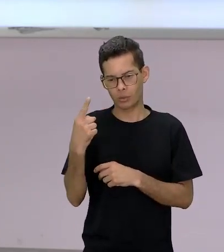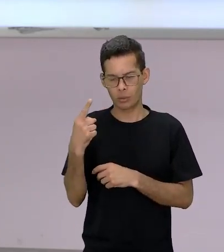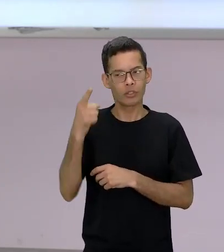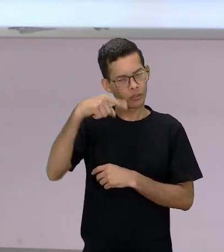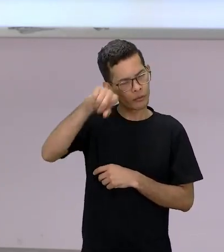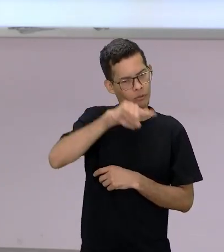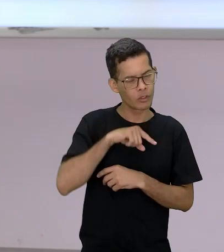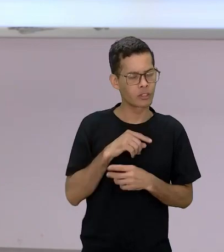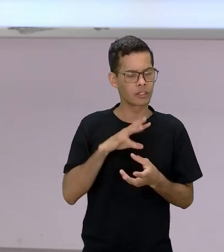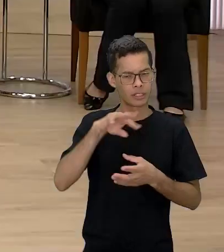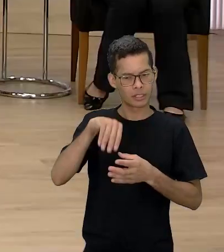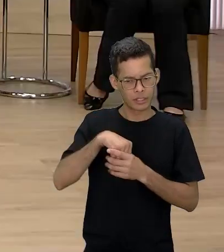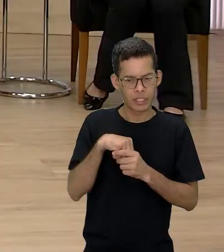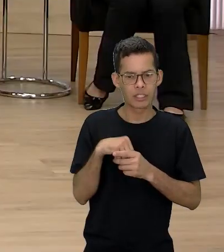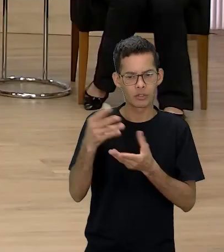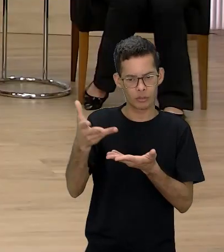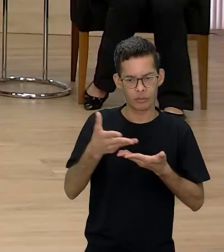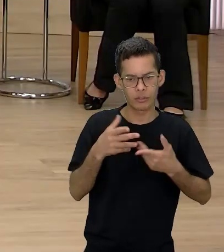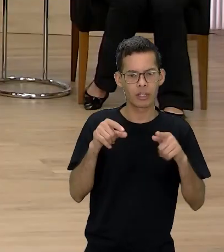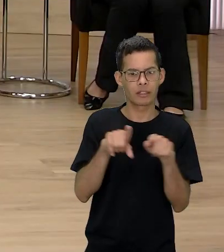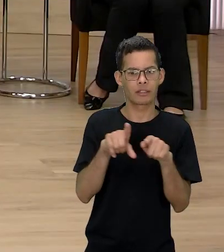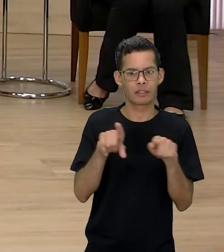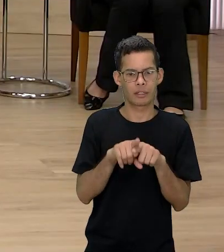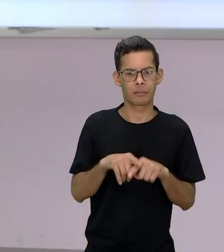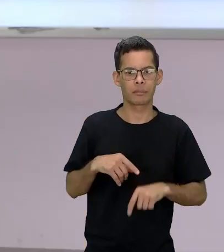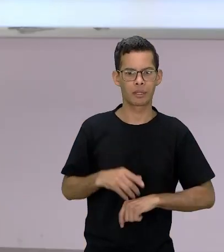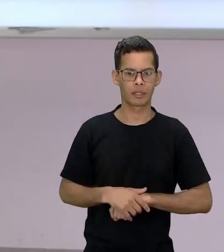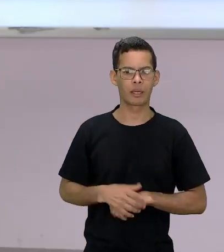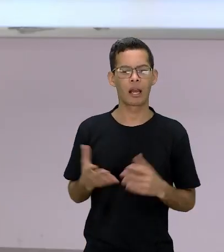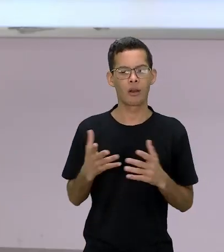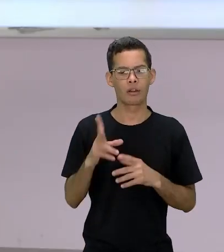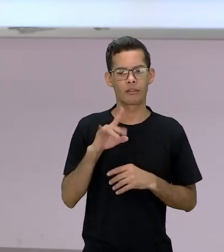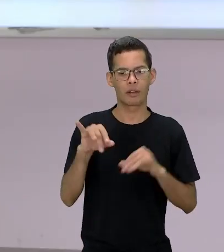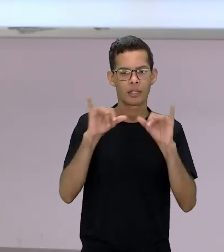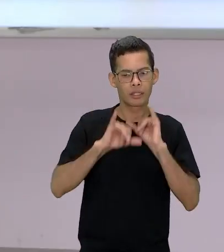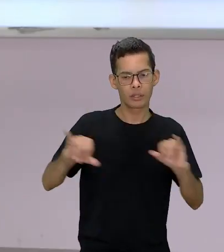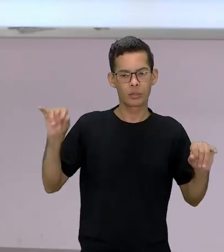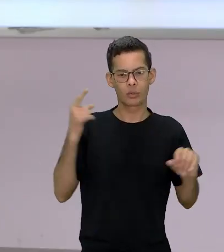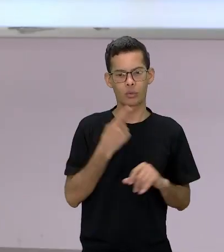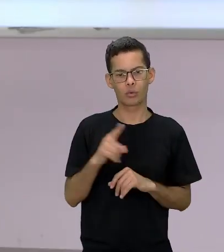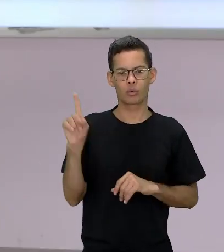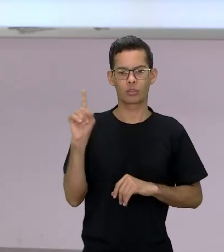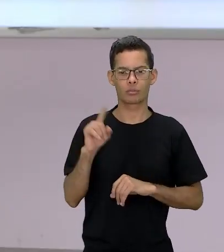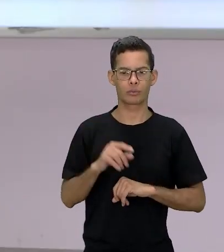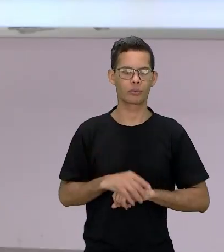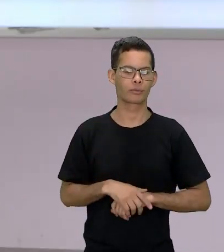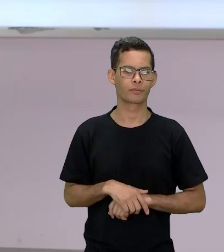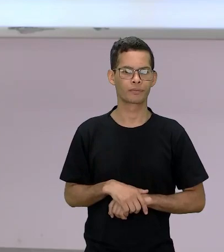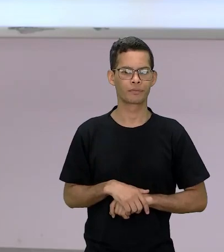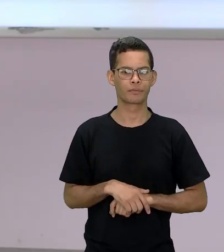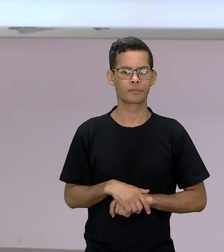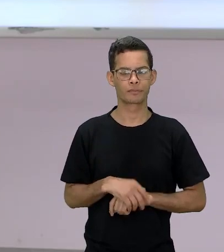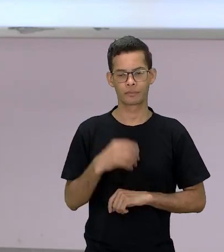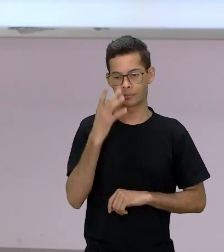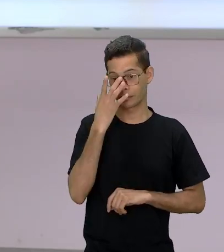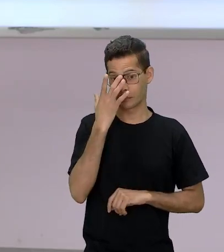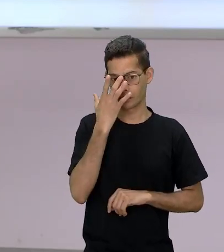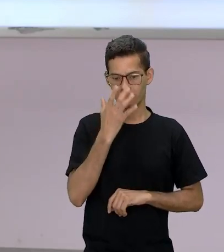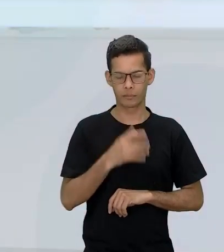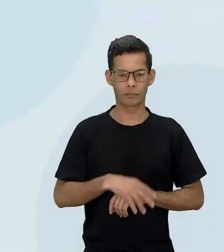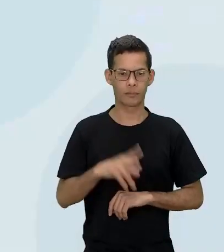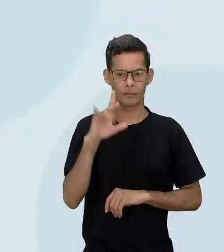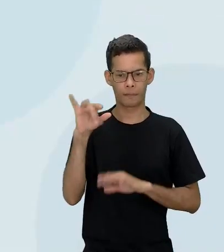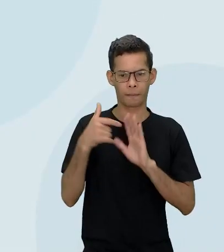estão convidados para participar também temos um último recadinho deixa eu passar aqui